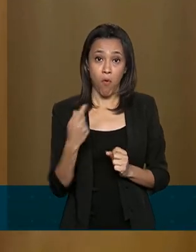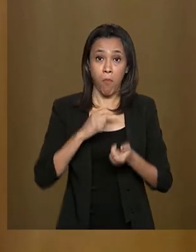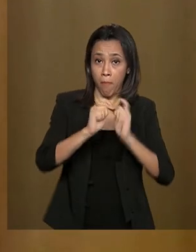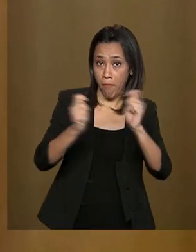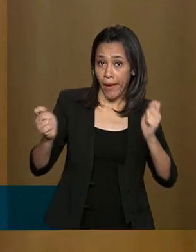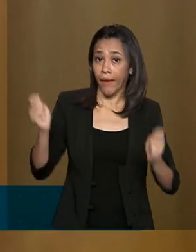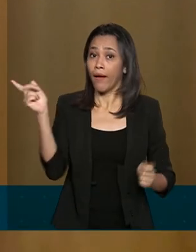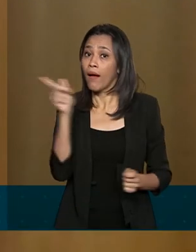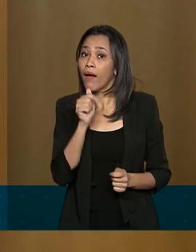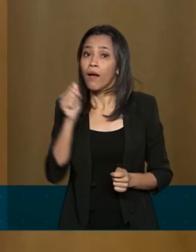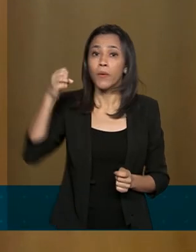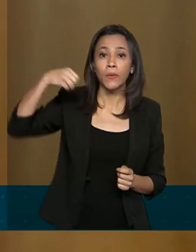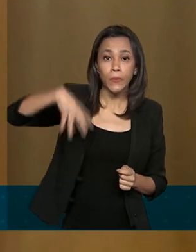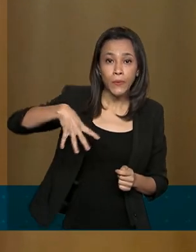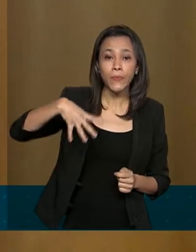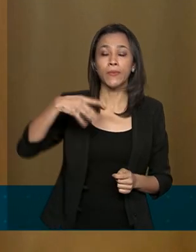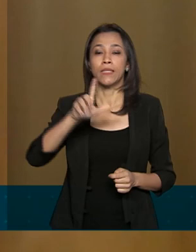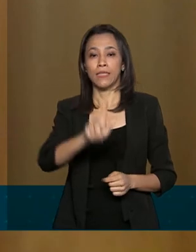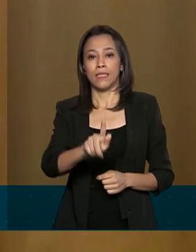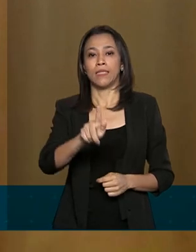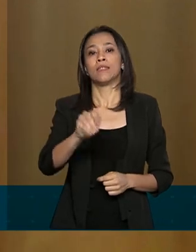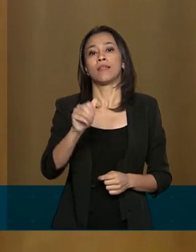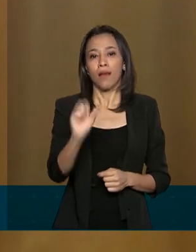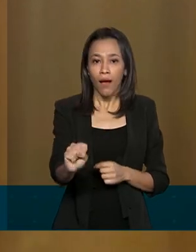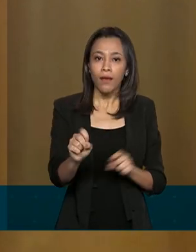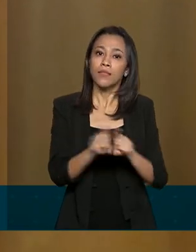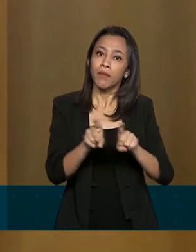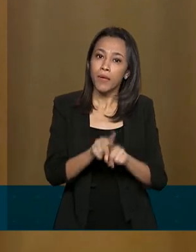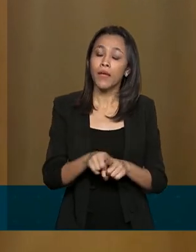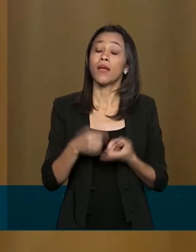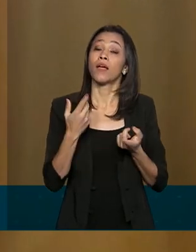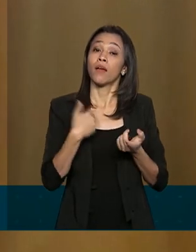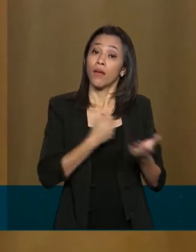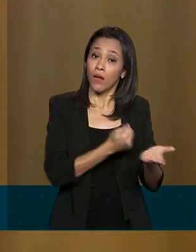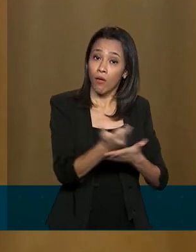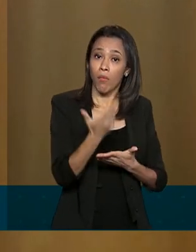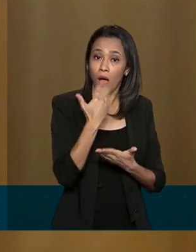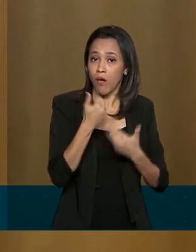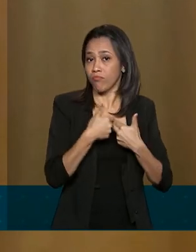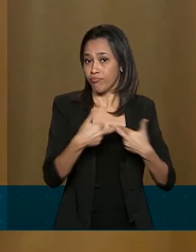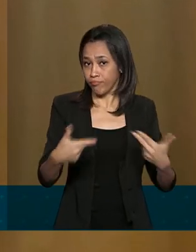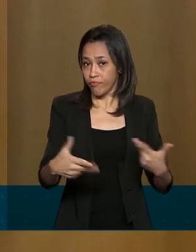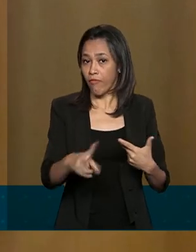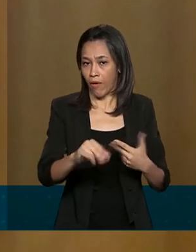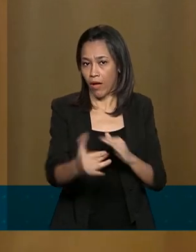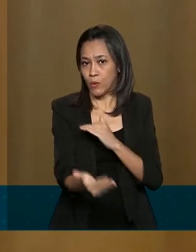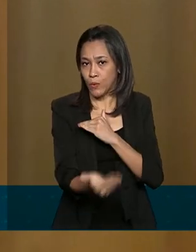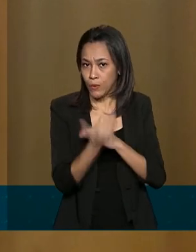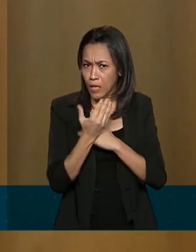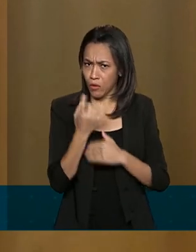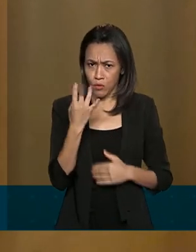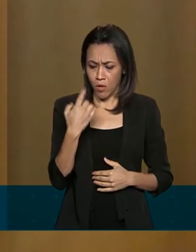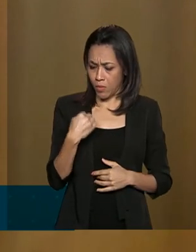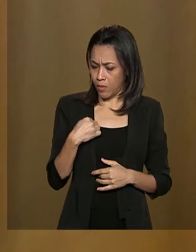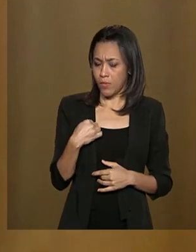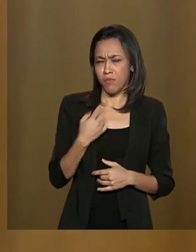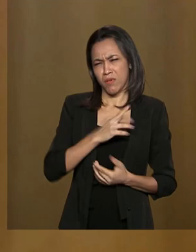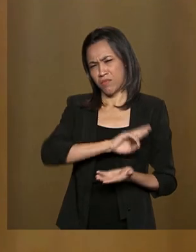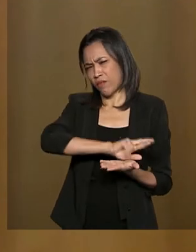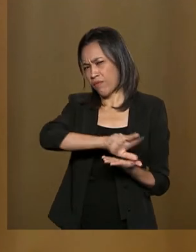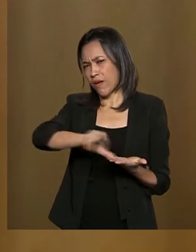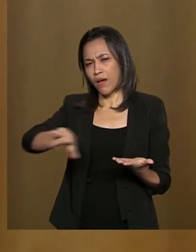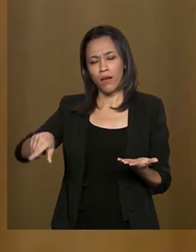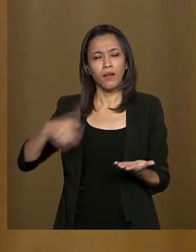como luz, água, gás, né? A alimentação também vai ajudar muito. Não só para mim, para vários